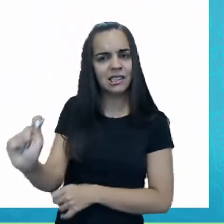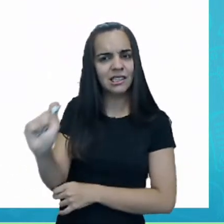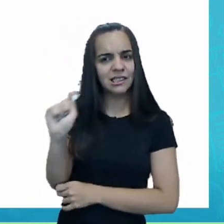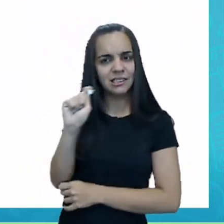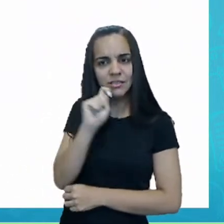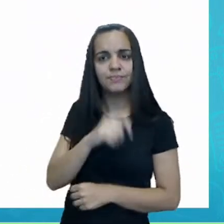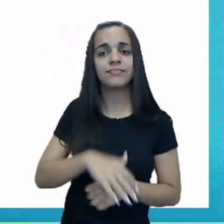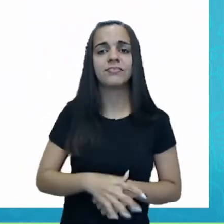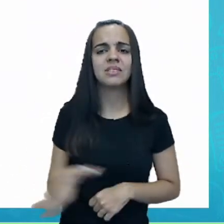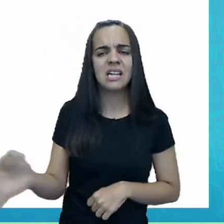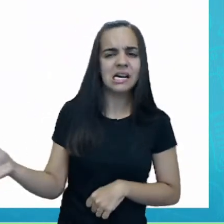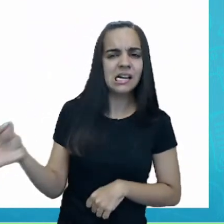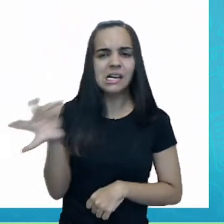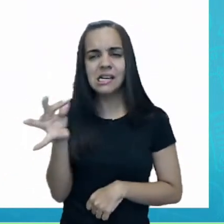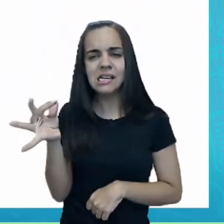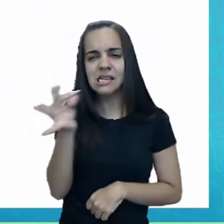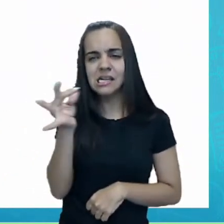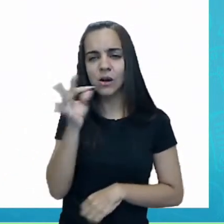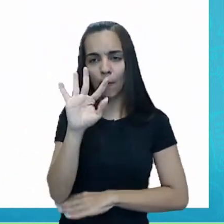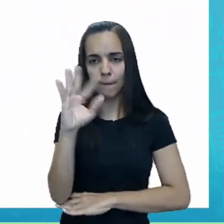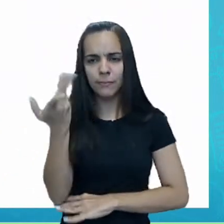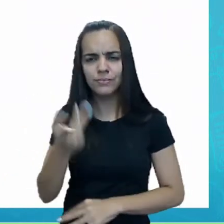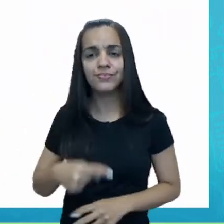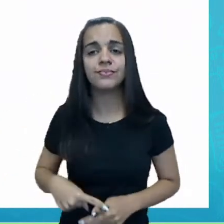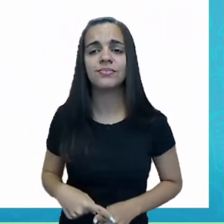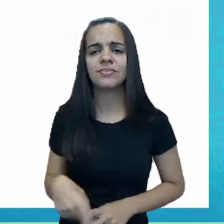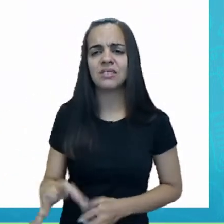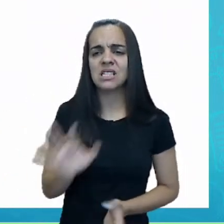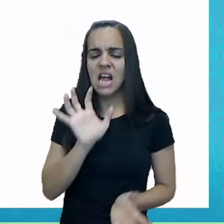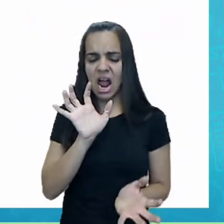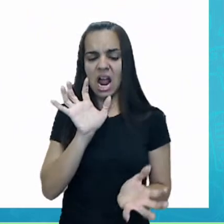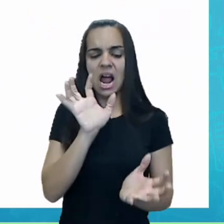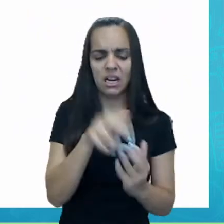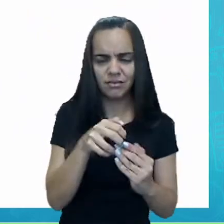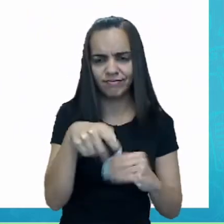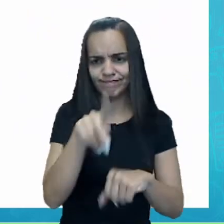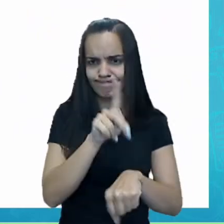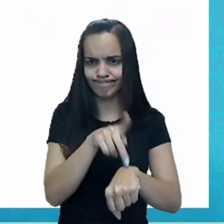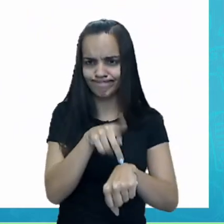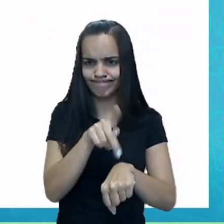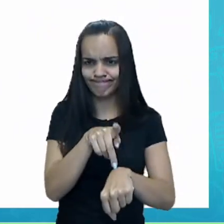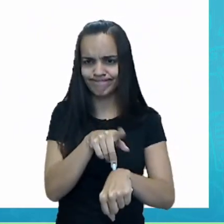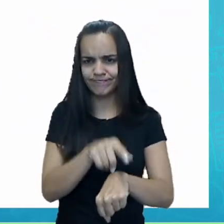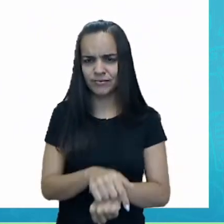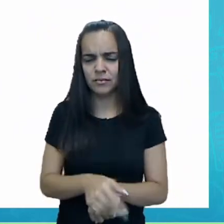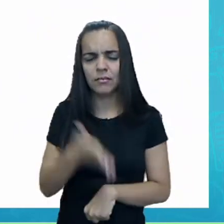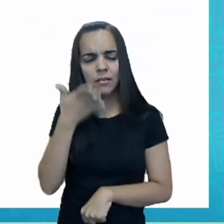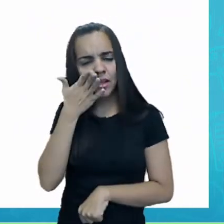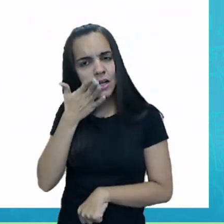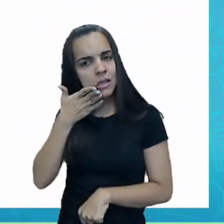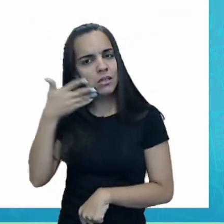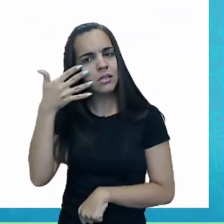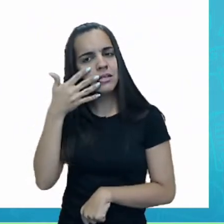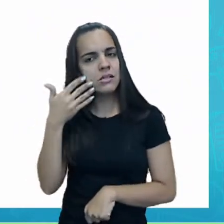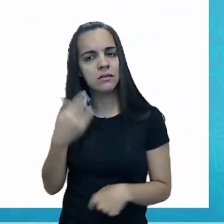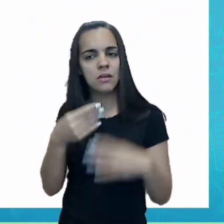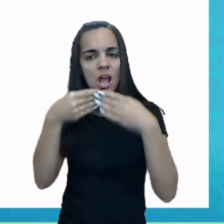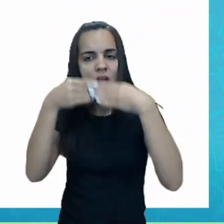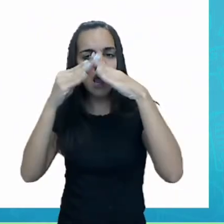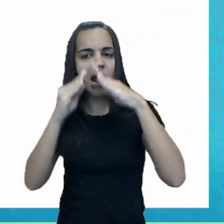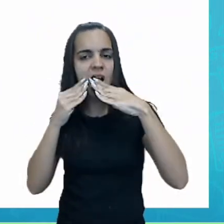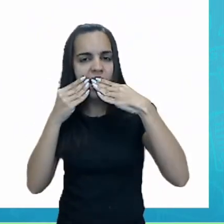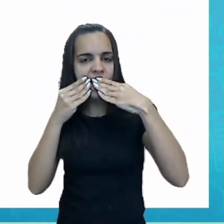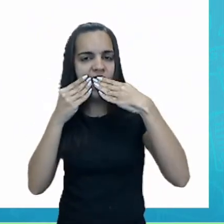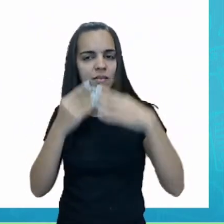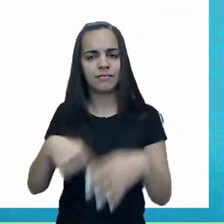cenoura, cutucava com graveto, mordia o pedregulho, recebia carinho. Cobria o